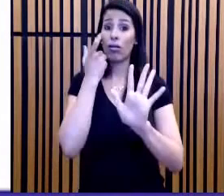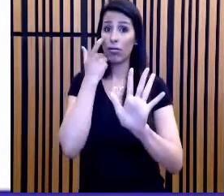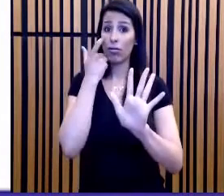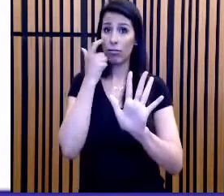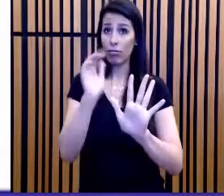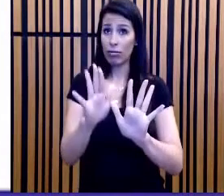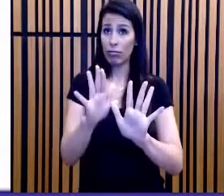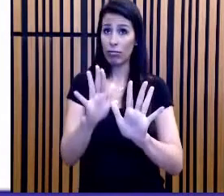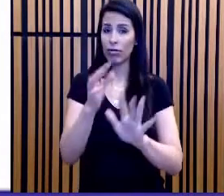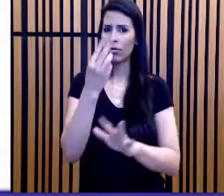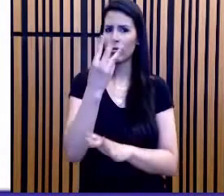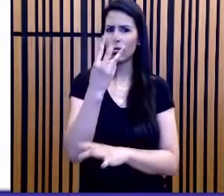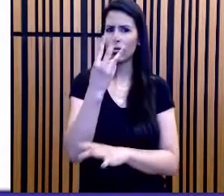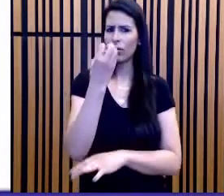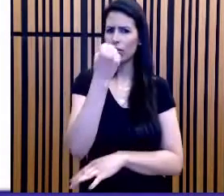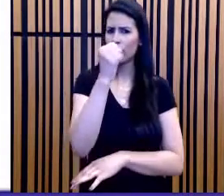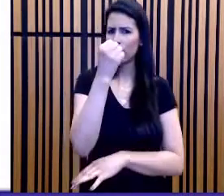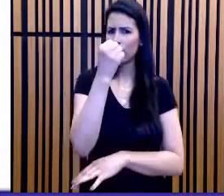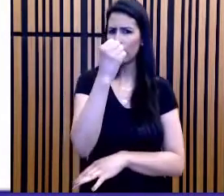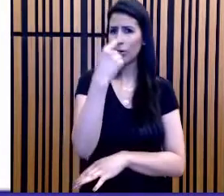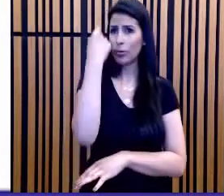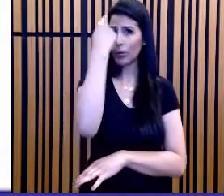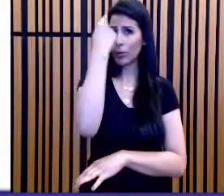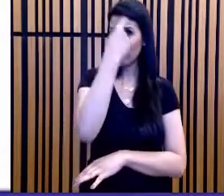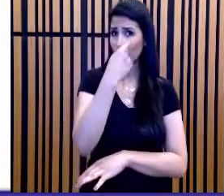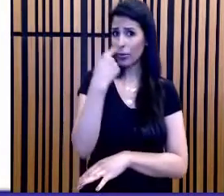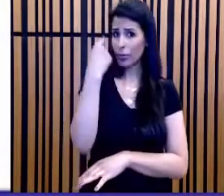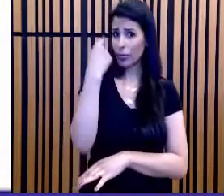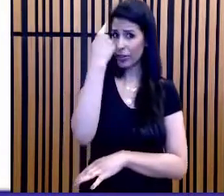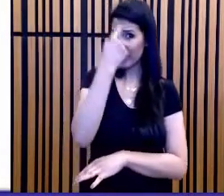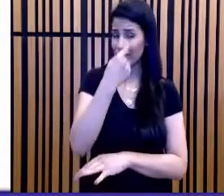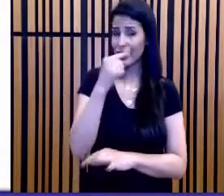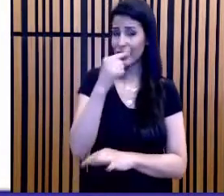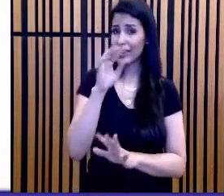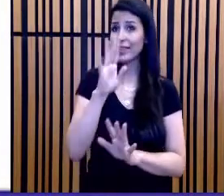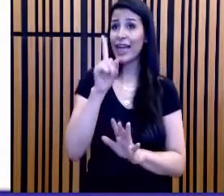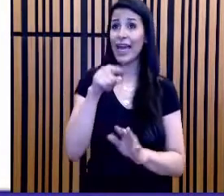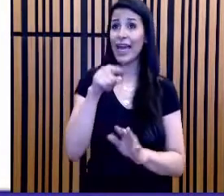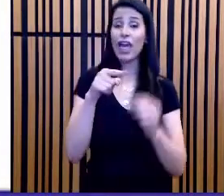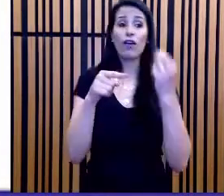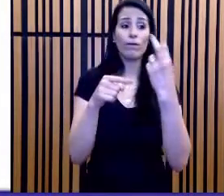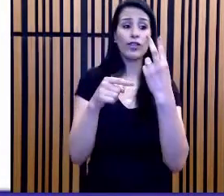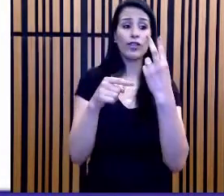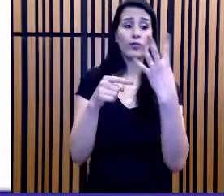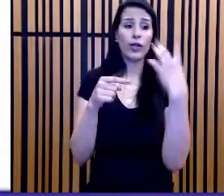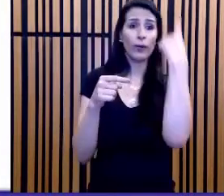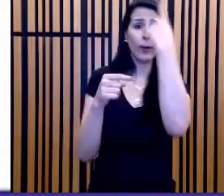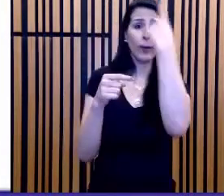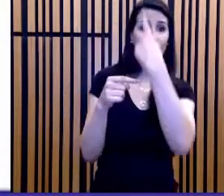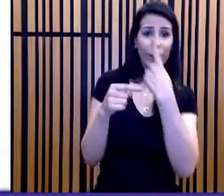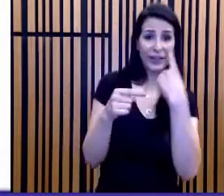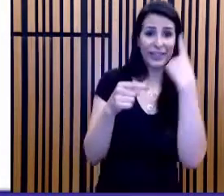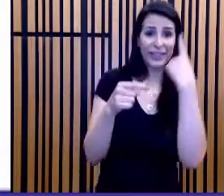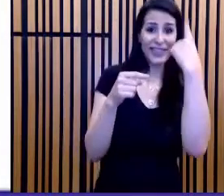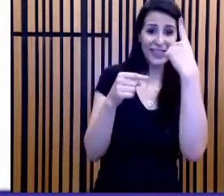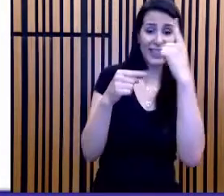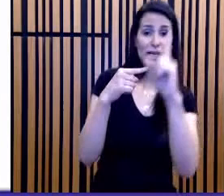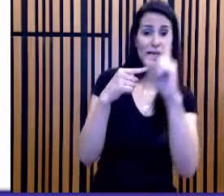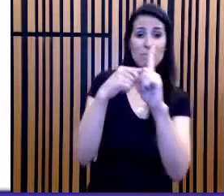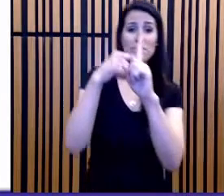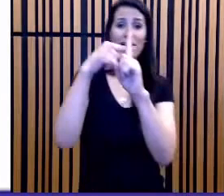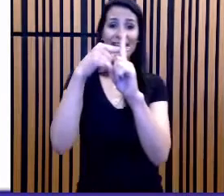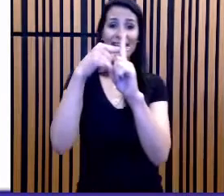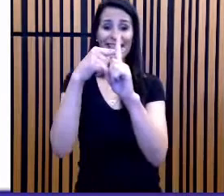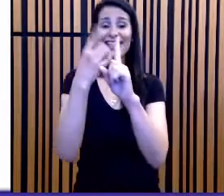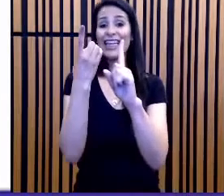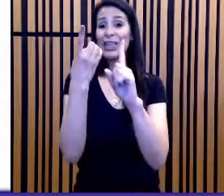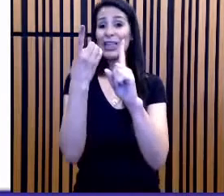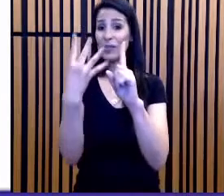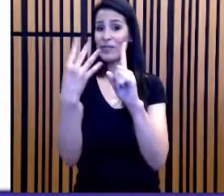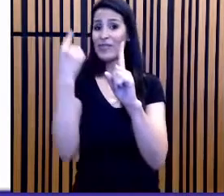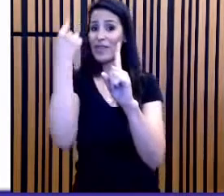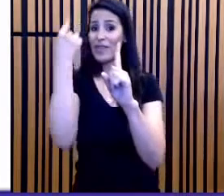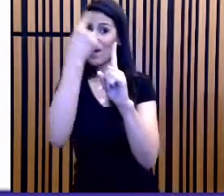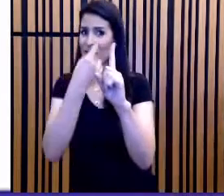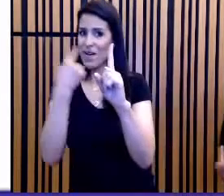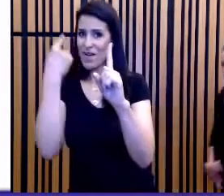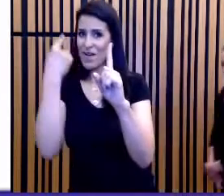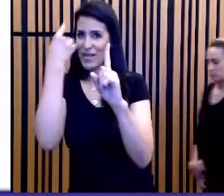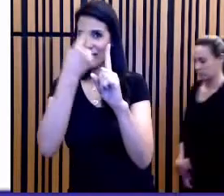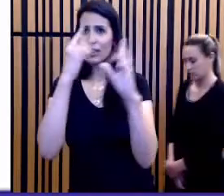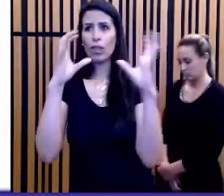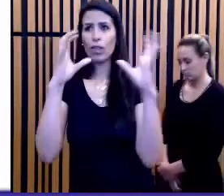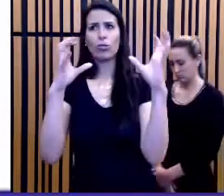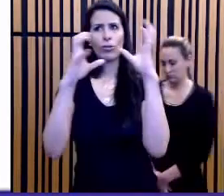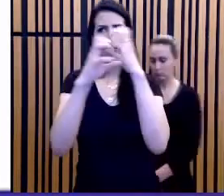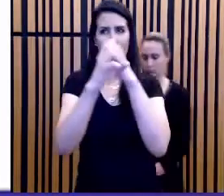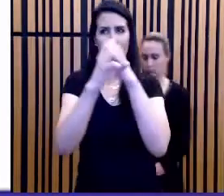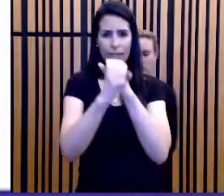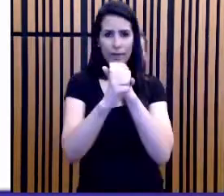38 horas, muito importante, para ficar mais fácil de responder. São 24 horas mais 14 horas. Certo? 24 horas mais 14 horas. 24 horas